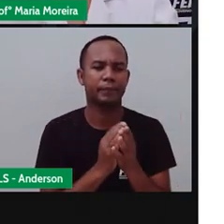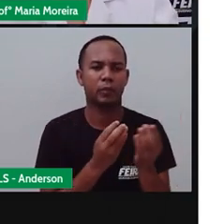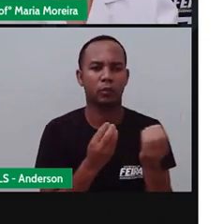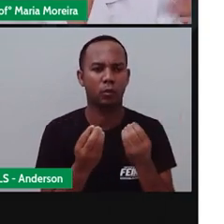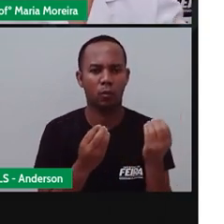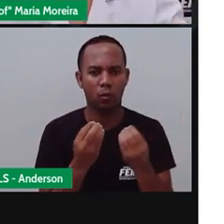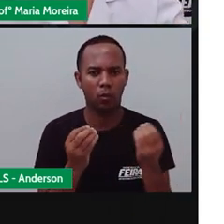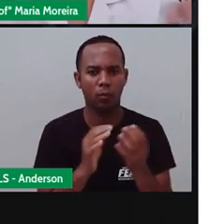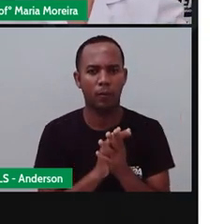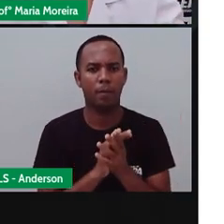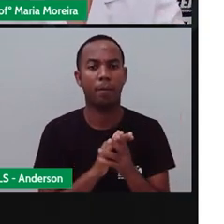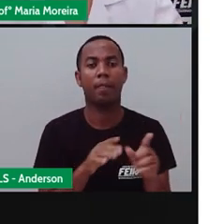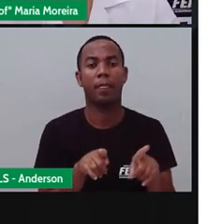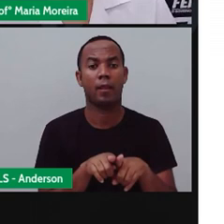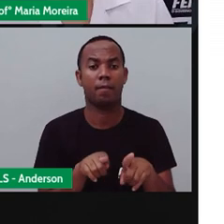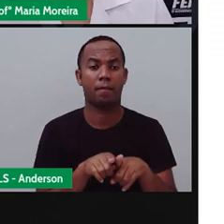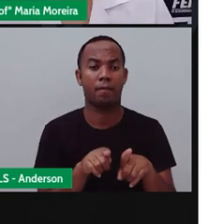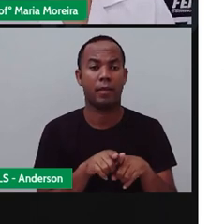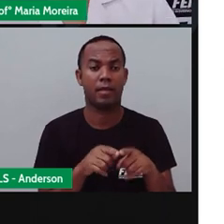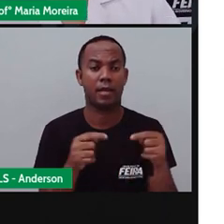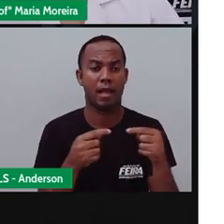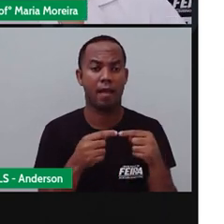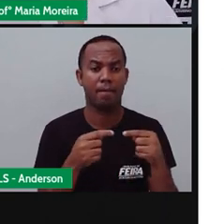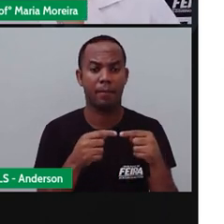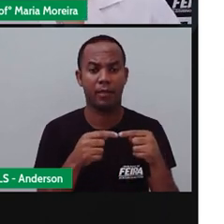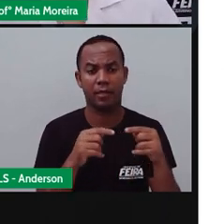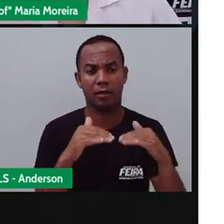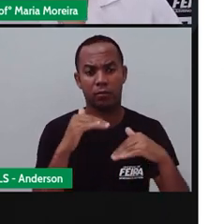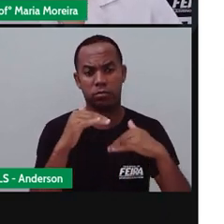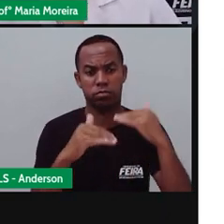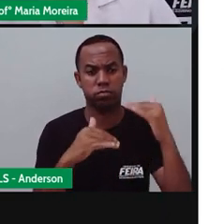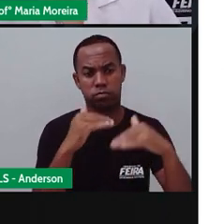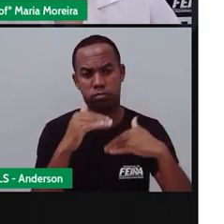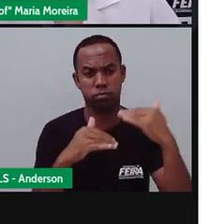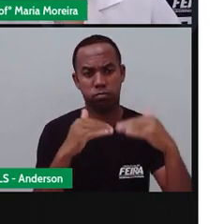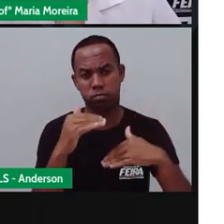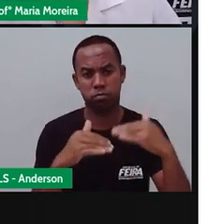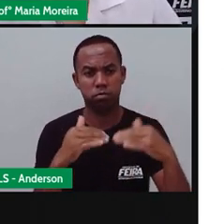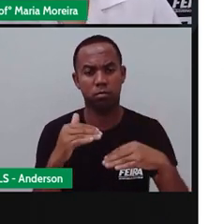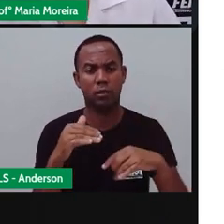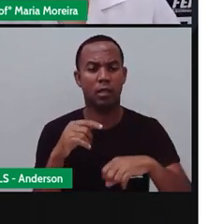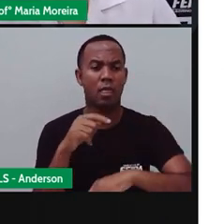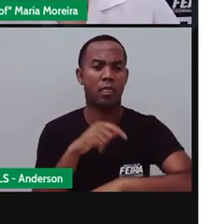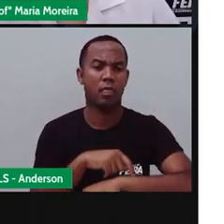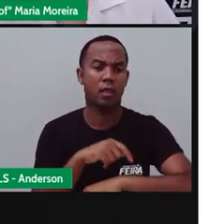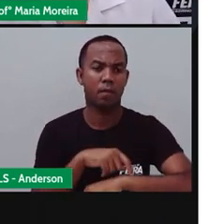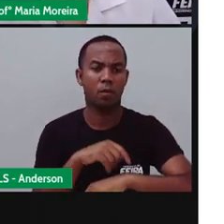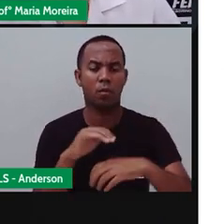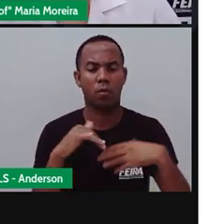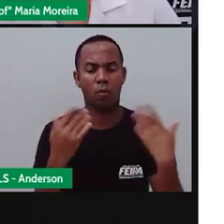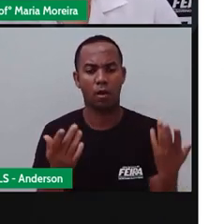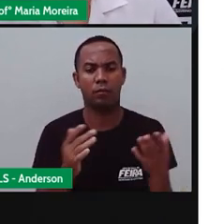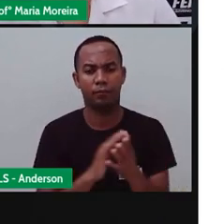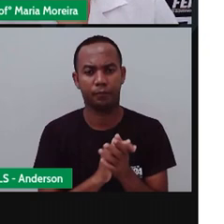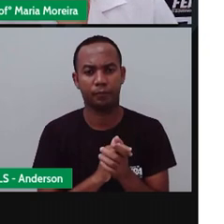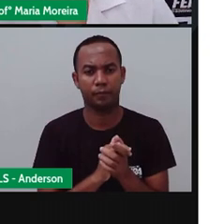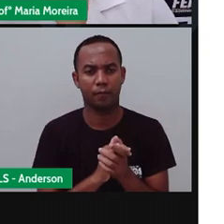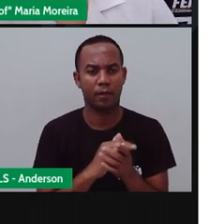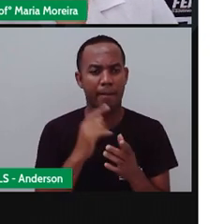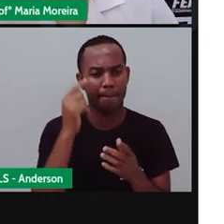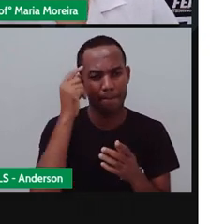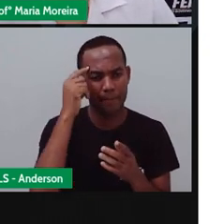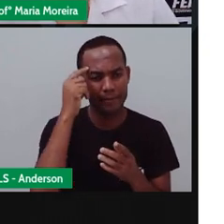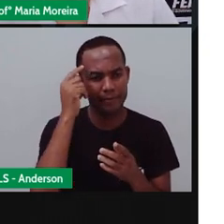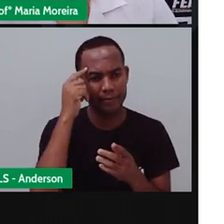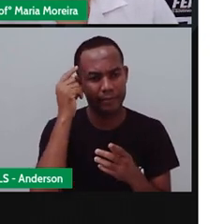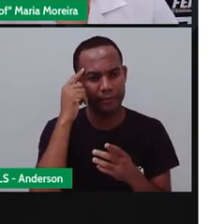que isso também foi o quê? Uma evolução com o tempo. Vamos falar sobre isso aqui agora. E aí vocês podem pensar, poxa,